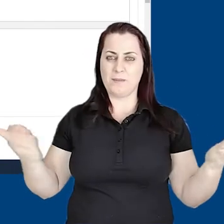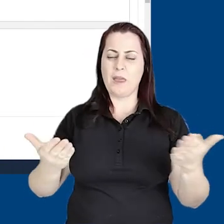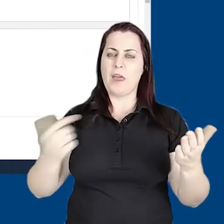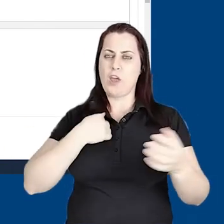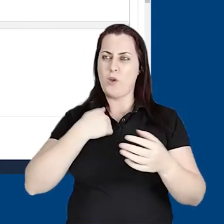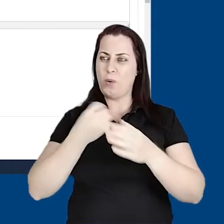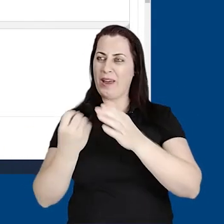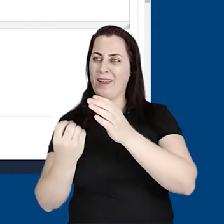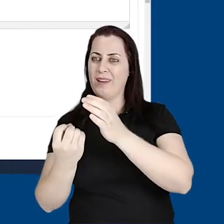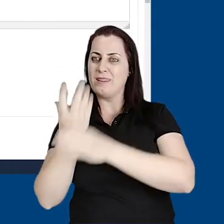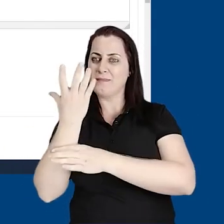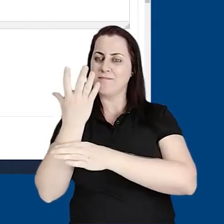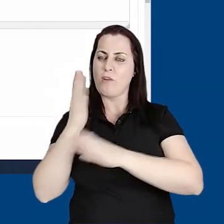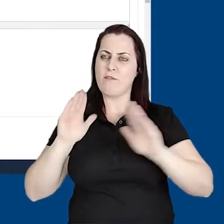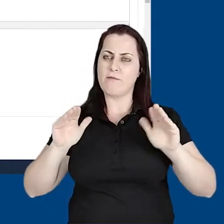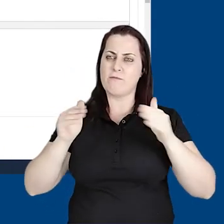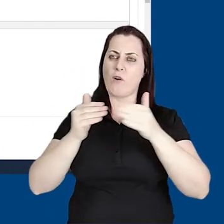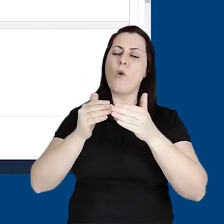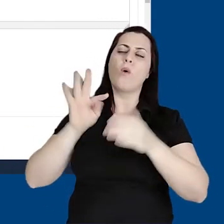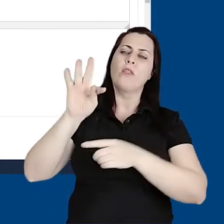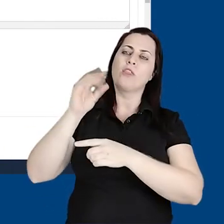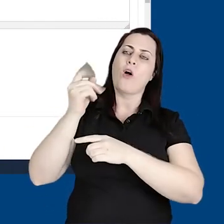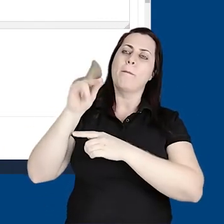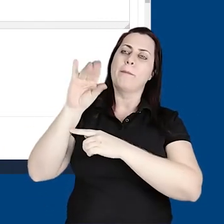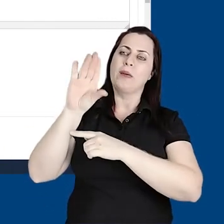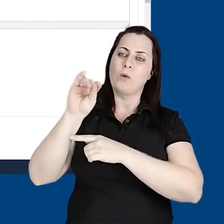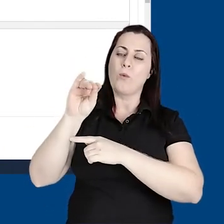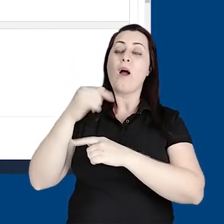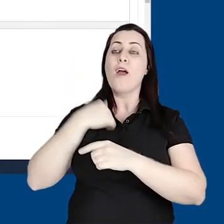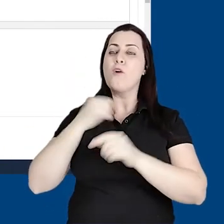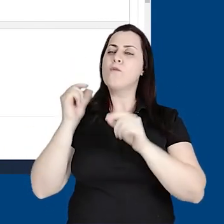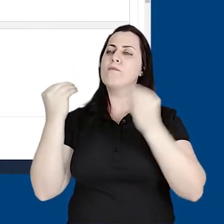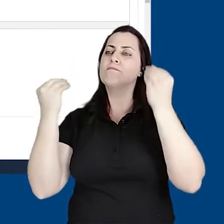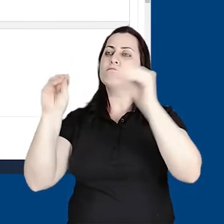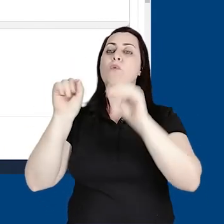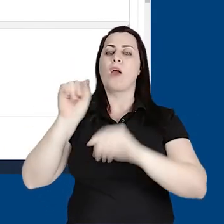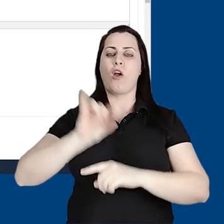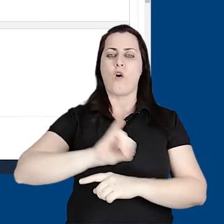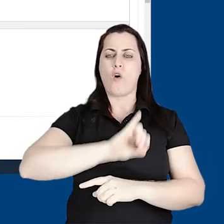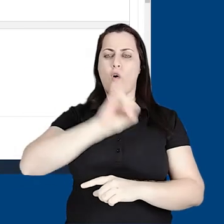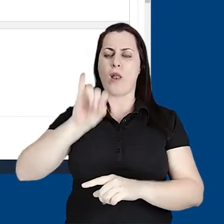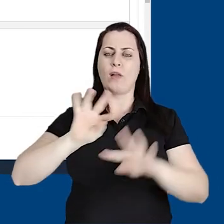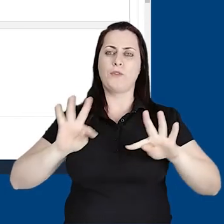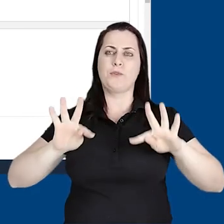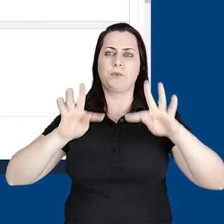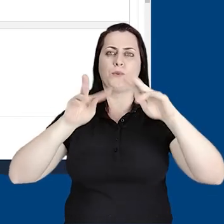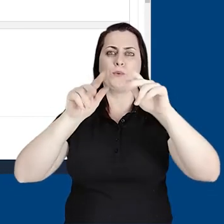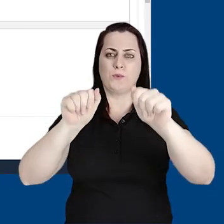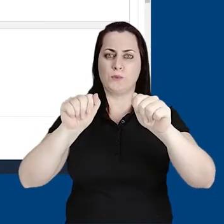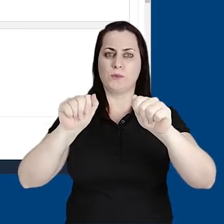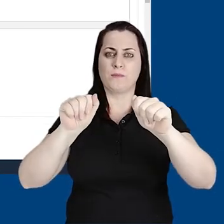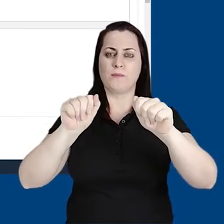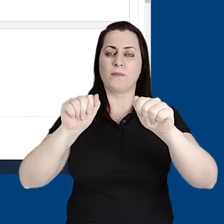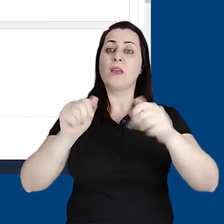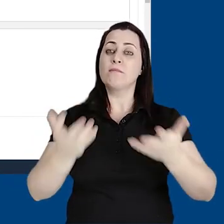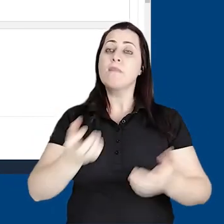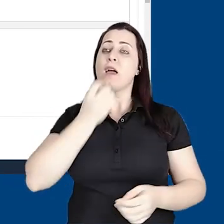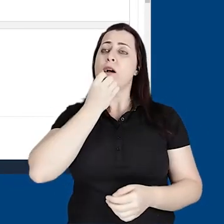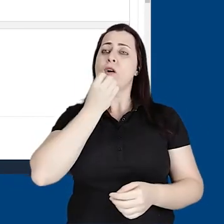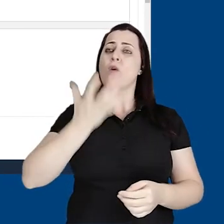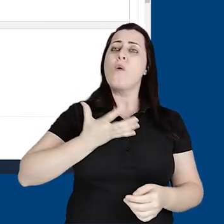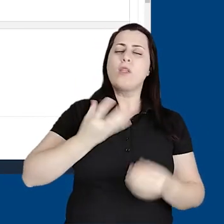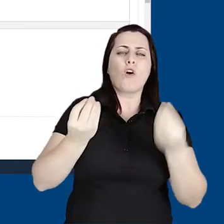Nesse caso, eu criei um fórum, estou criando um tópico chamado Olá a todos, cujo texto é